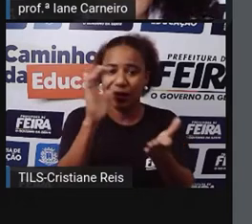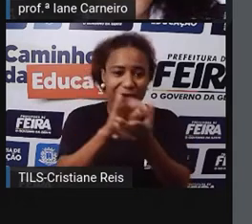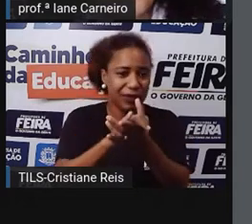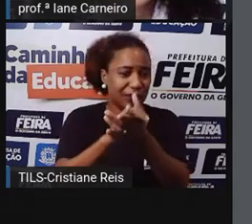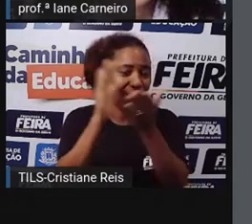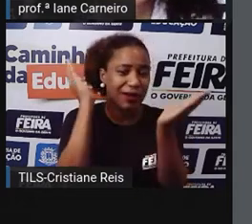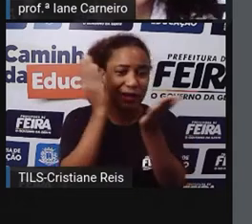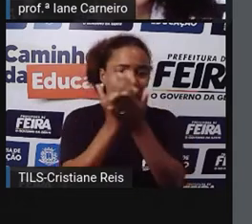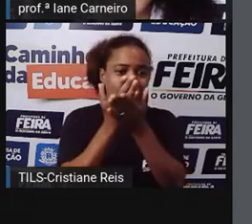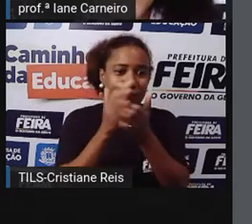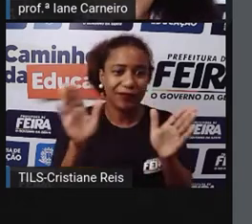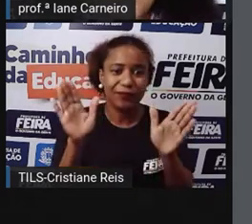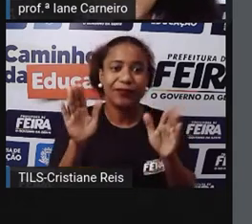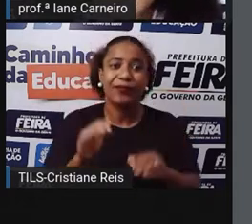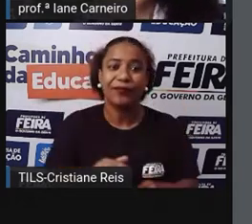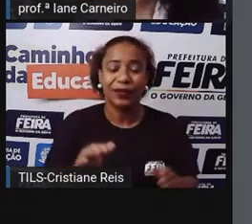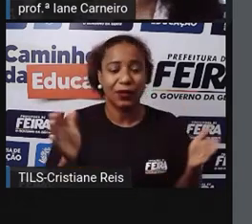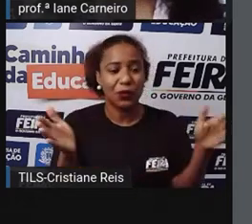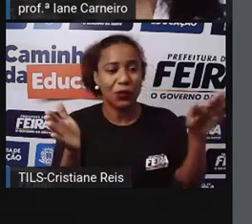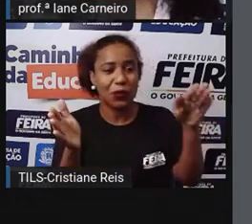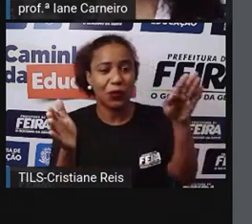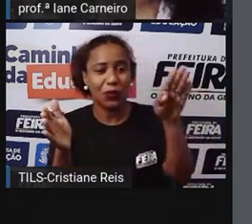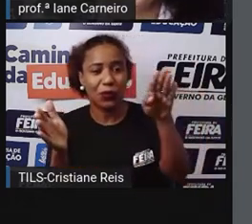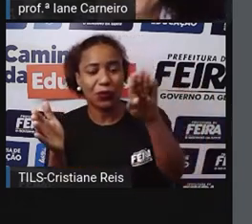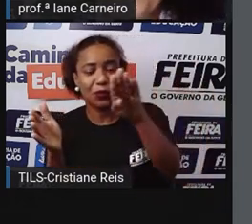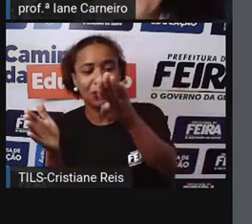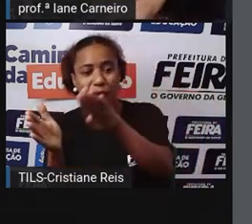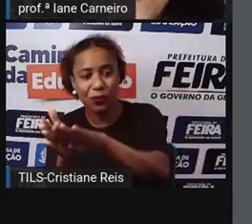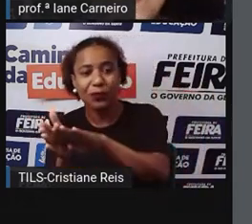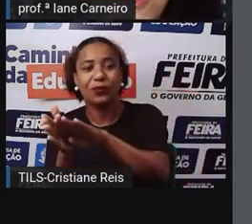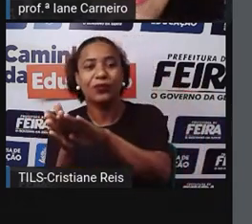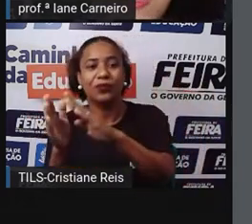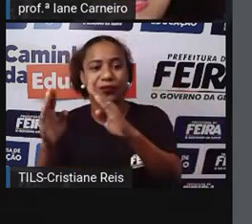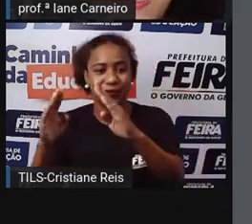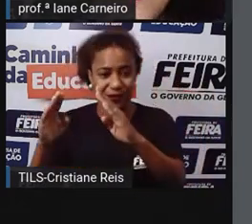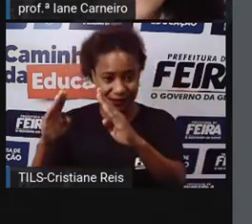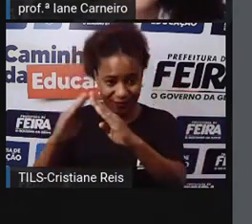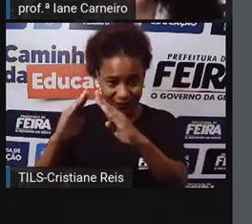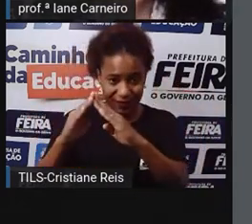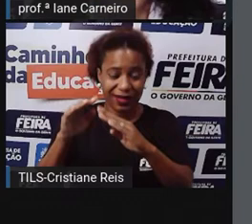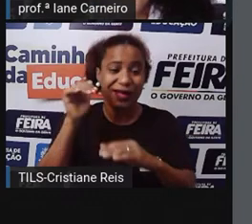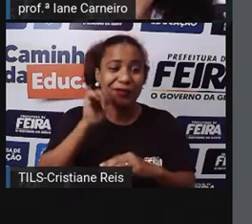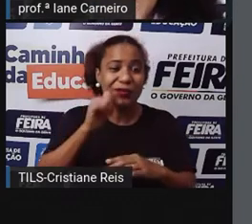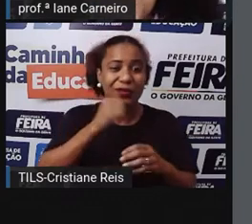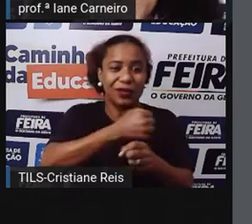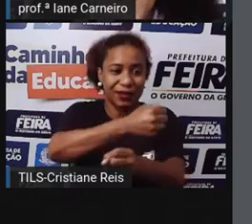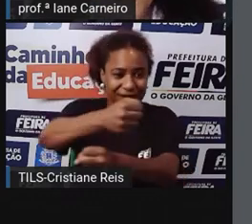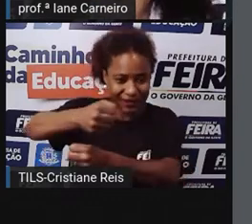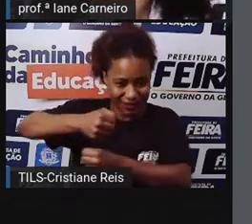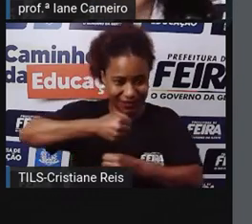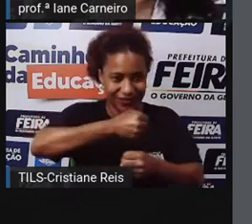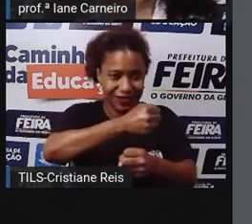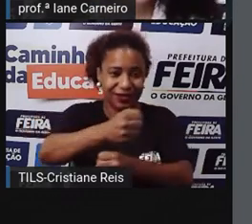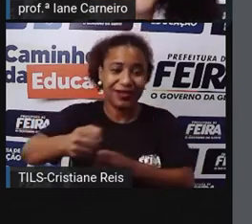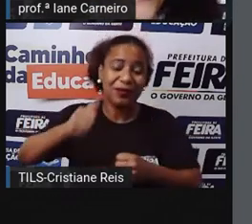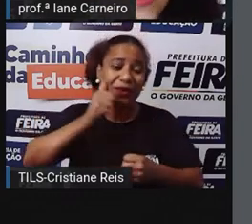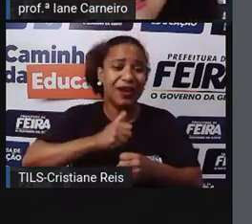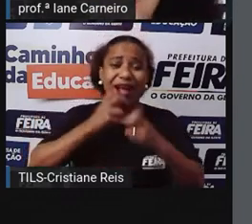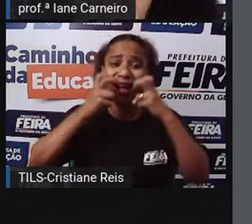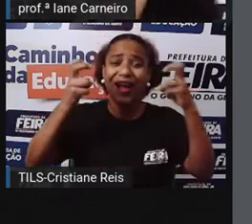estava Quase chegando A casa Quando encontrou Com um bando De cozinheiras Que vinha correndo Pela rua